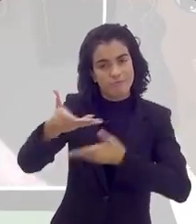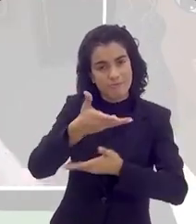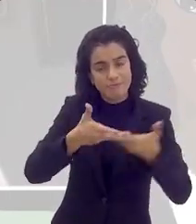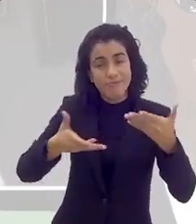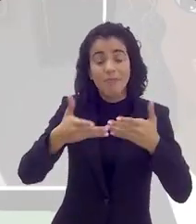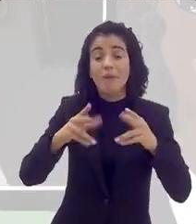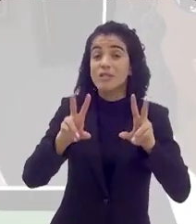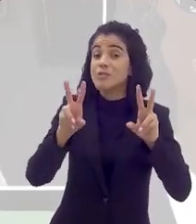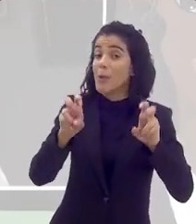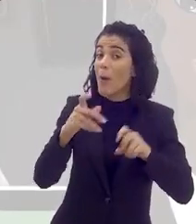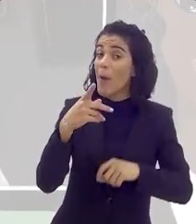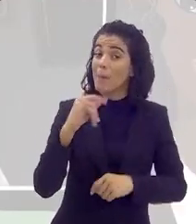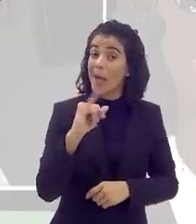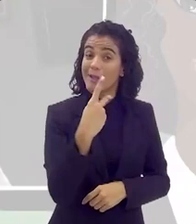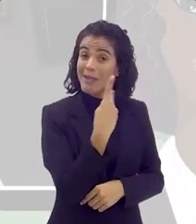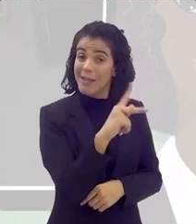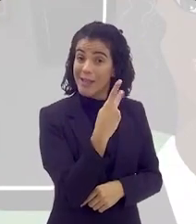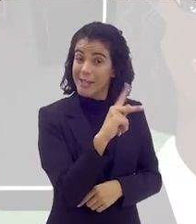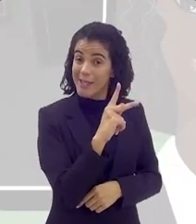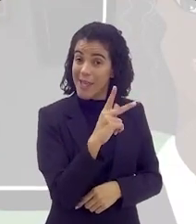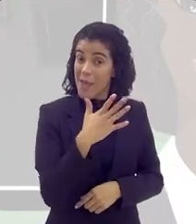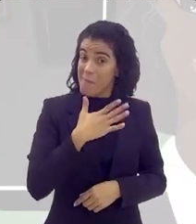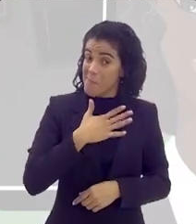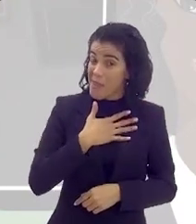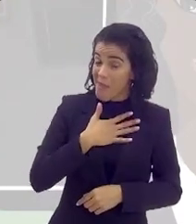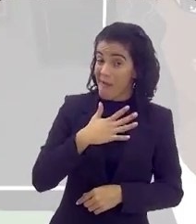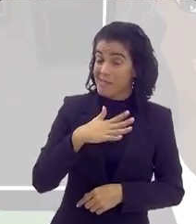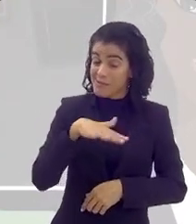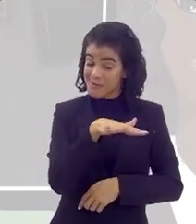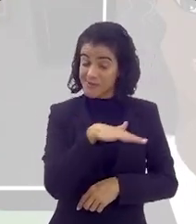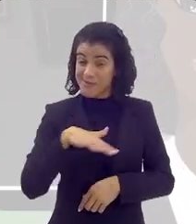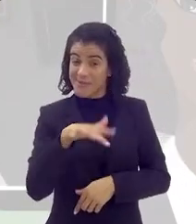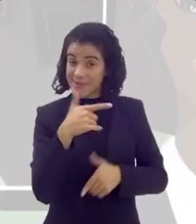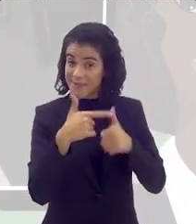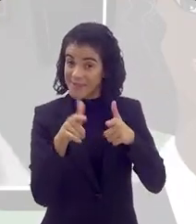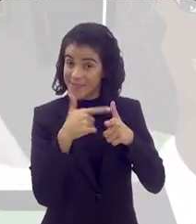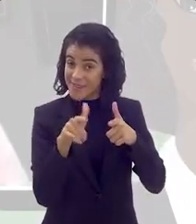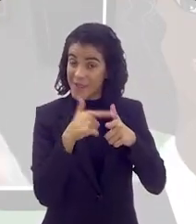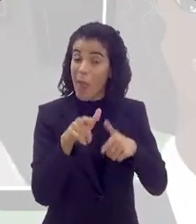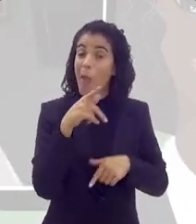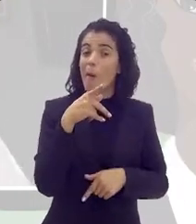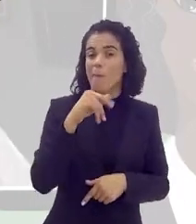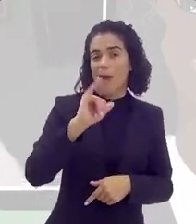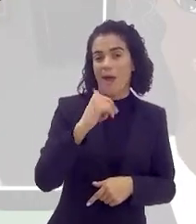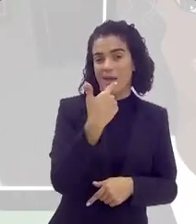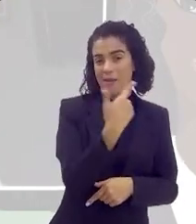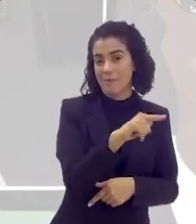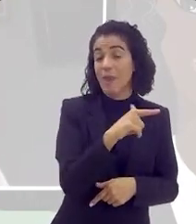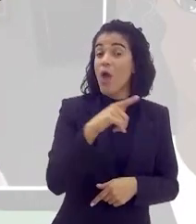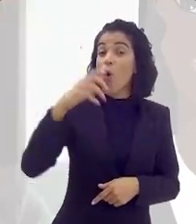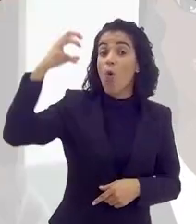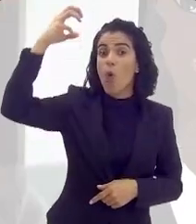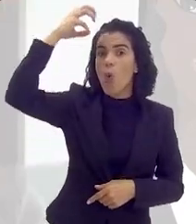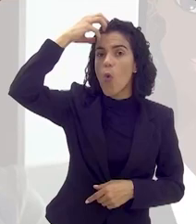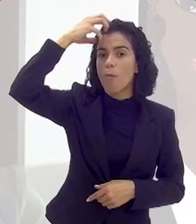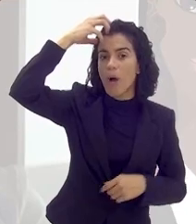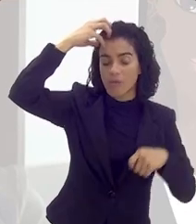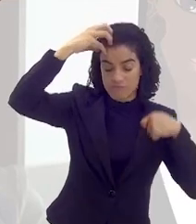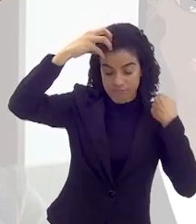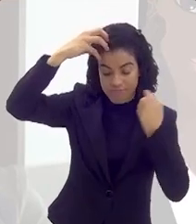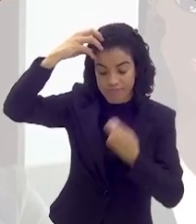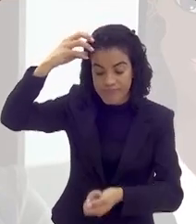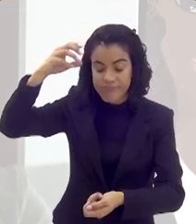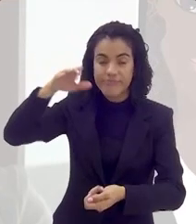que favoreceria, mas a minha questão é com o pai dele, a questão é muito com o homem da culpa,